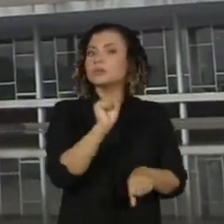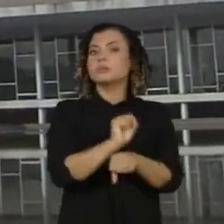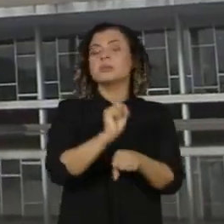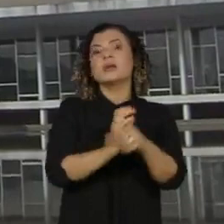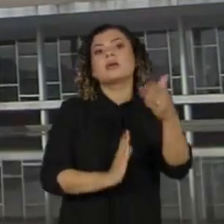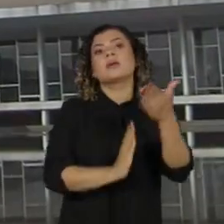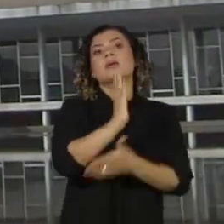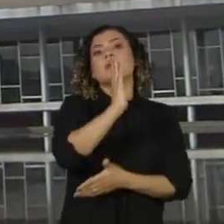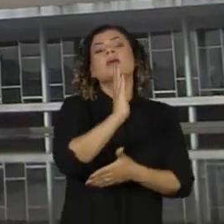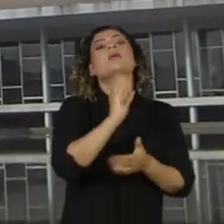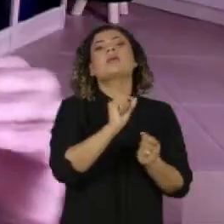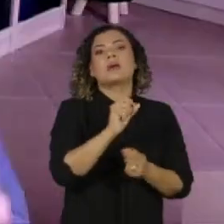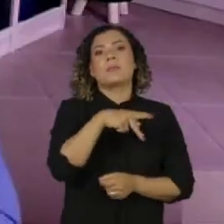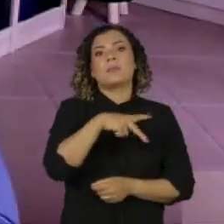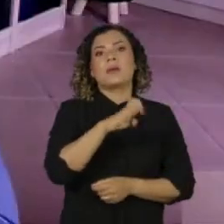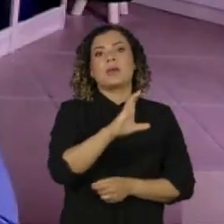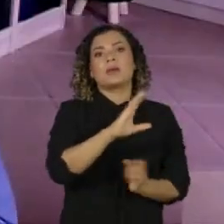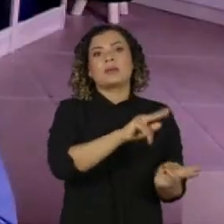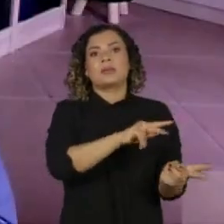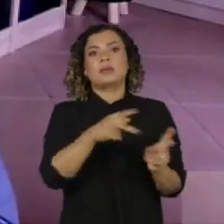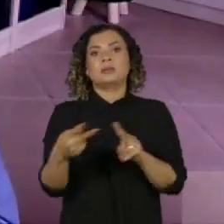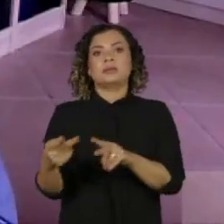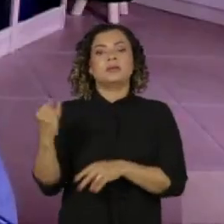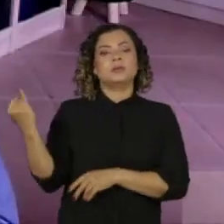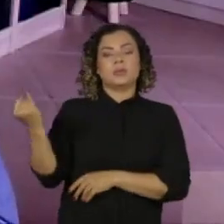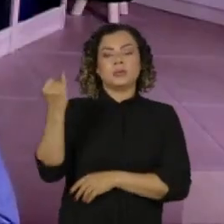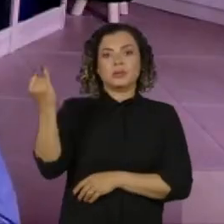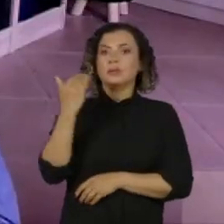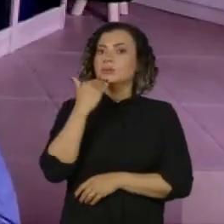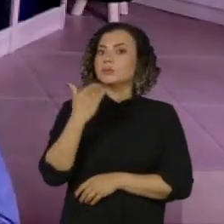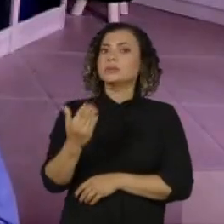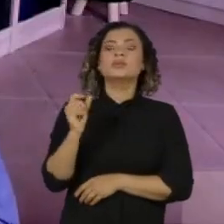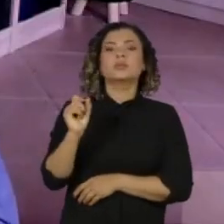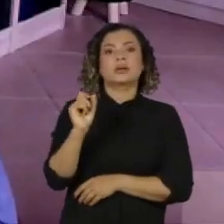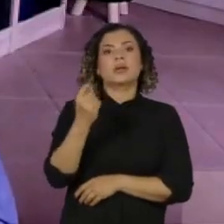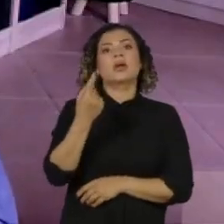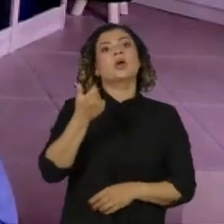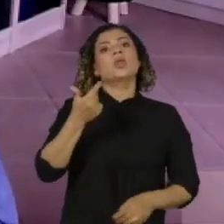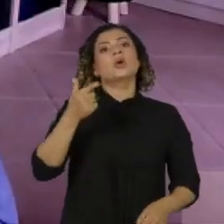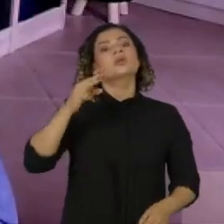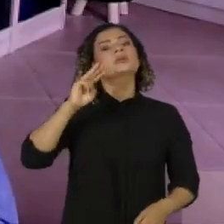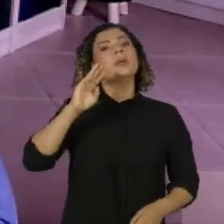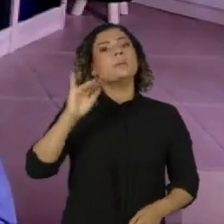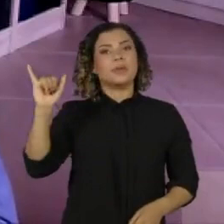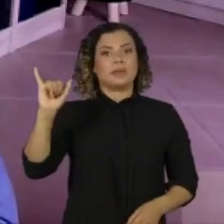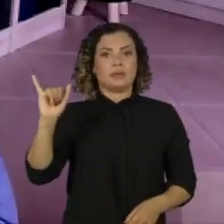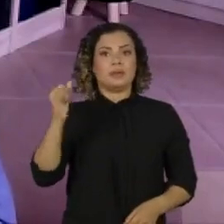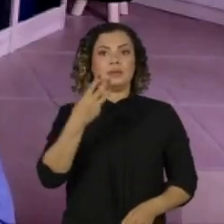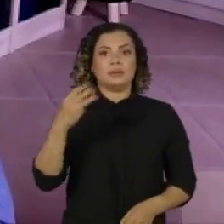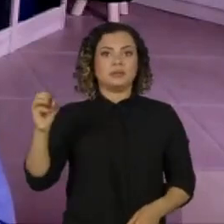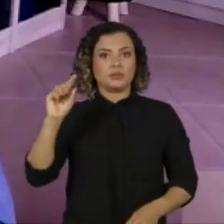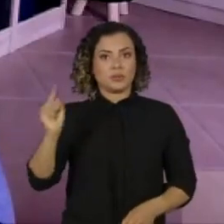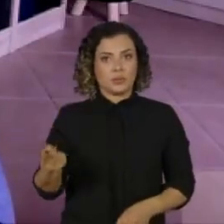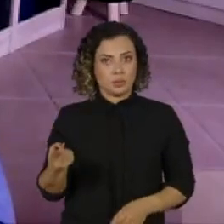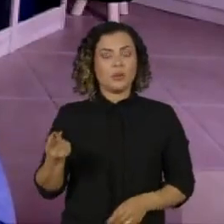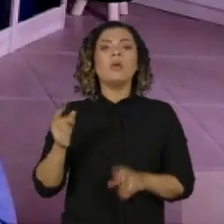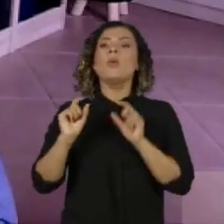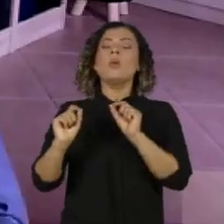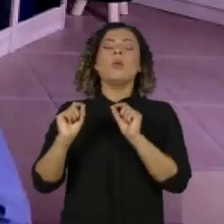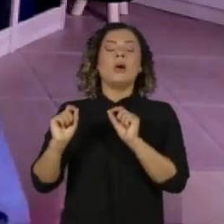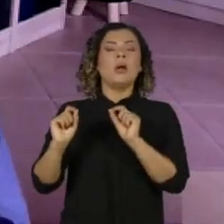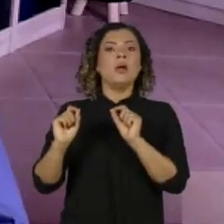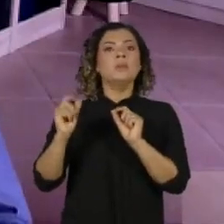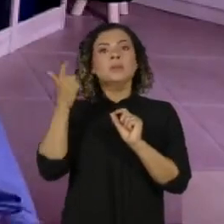transição é fundamental. Por isso que há um pedido de 12 bilhões e 300 a mais, para que se possa ter